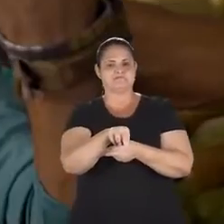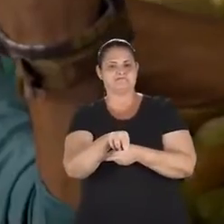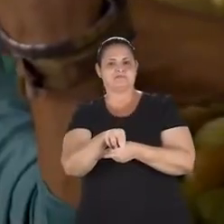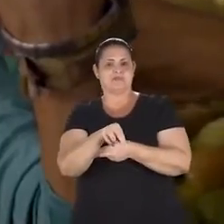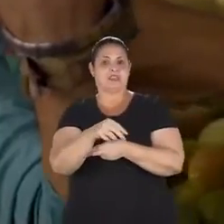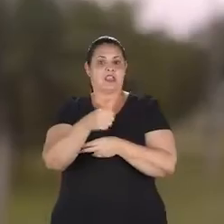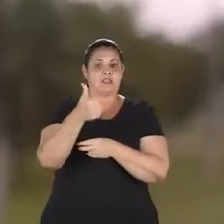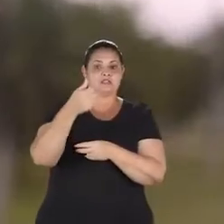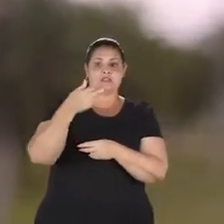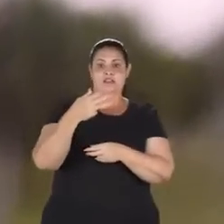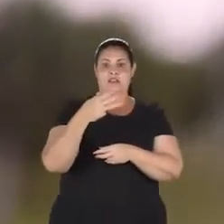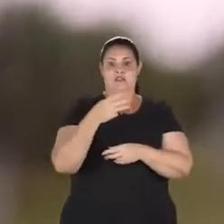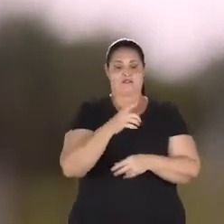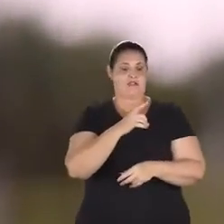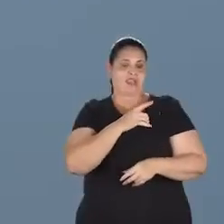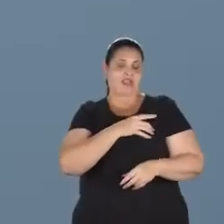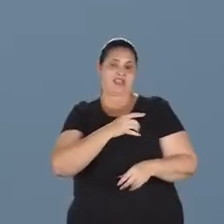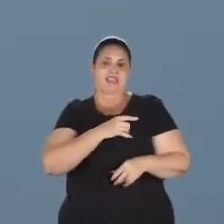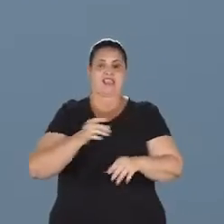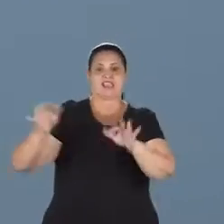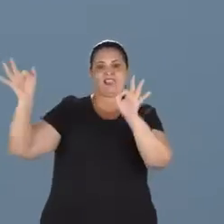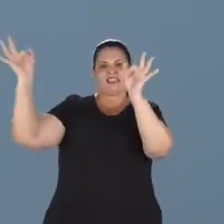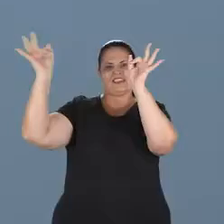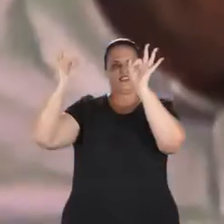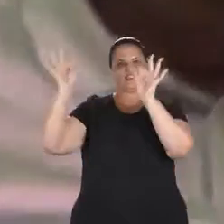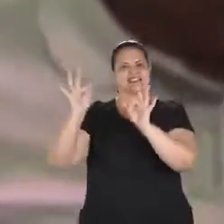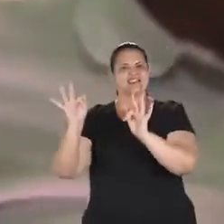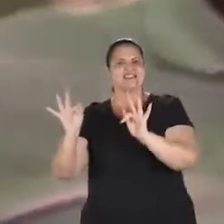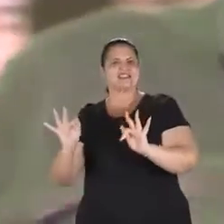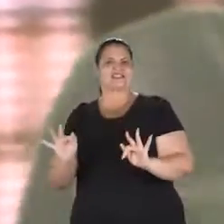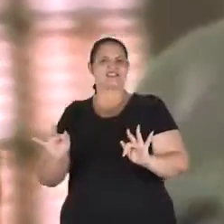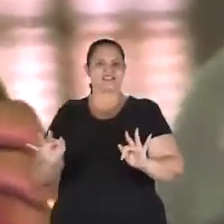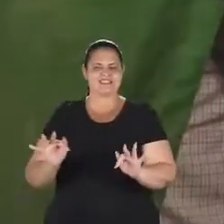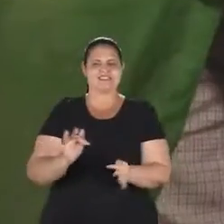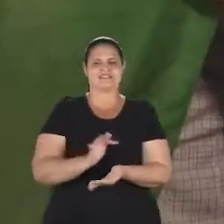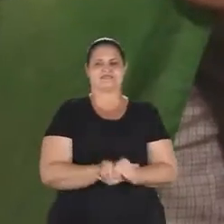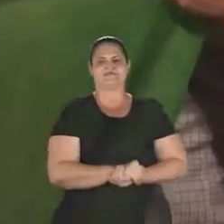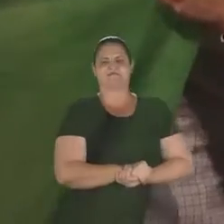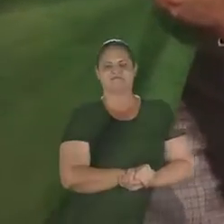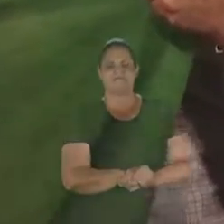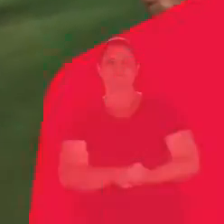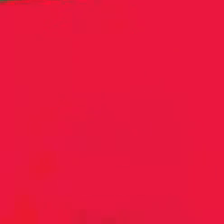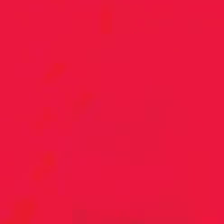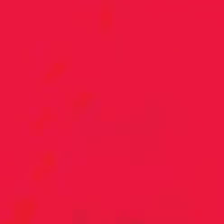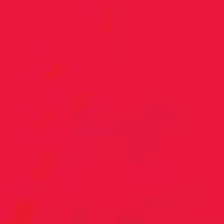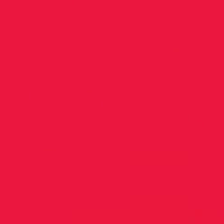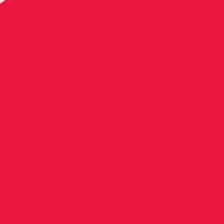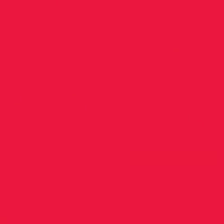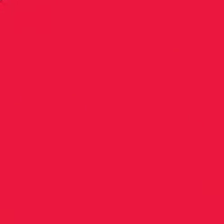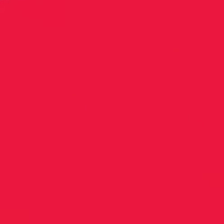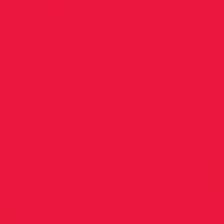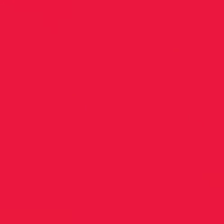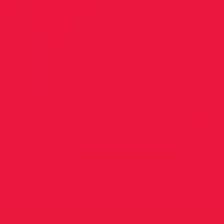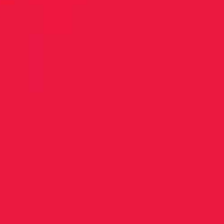Resiste em medo de ser felizish por Eita,